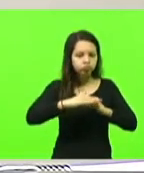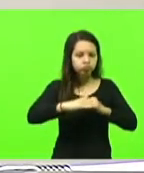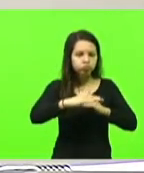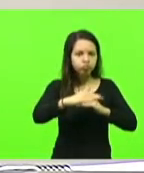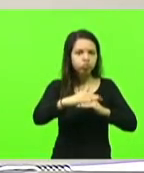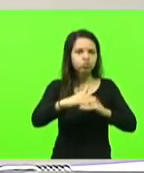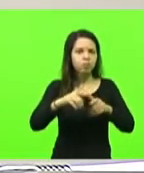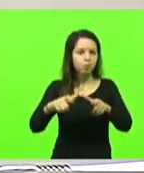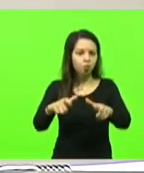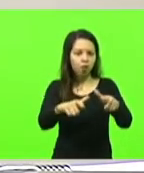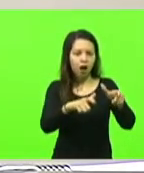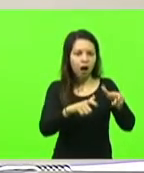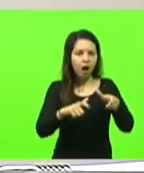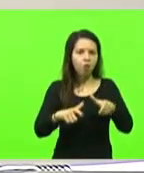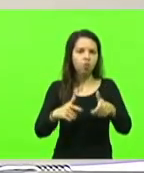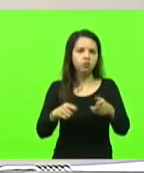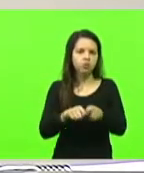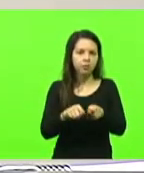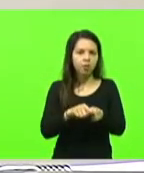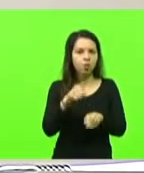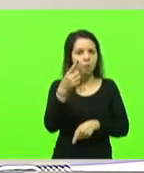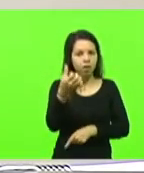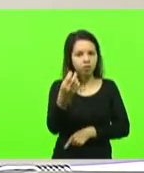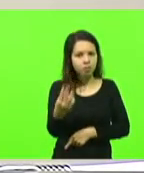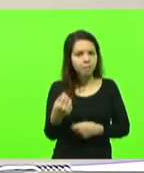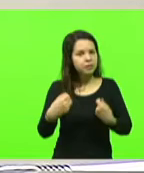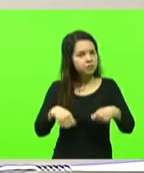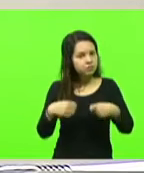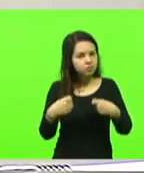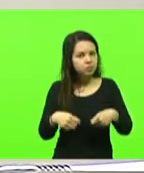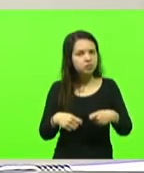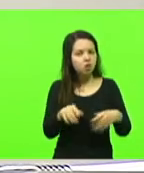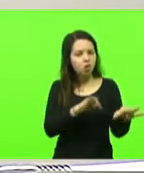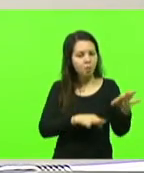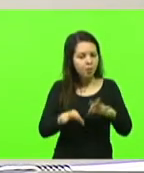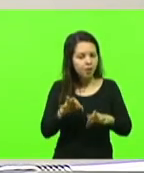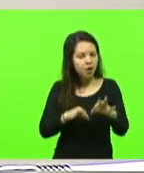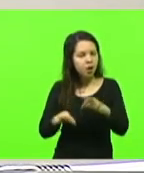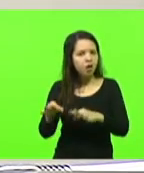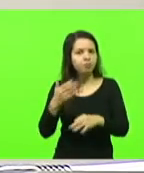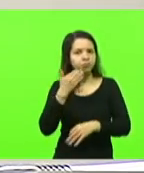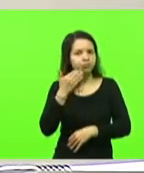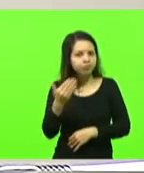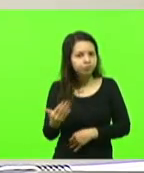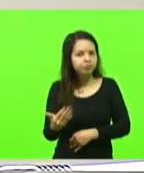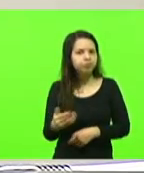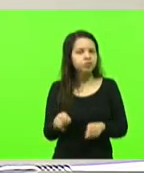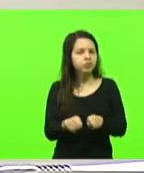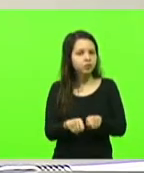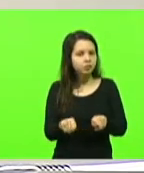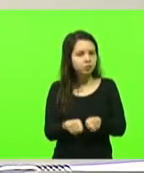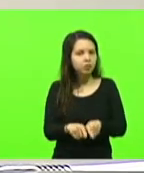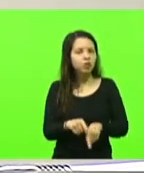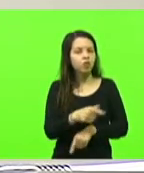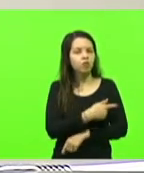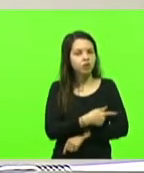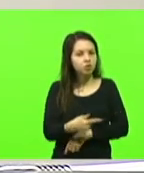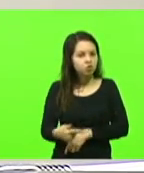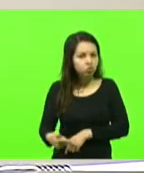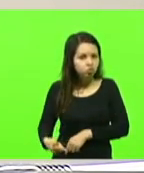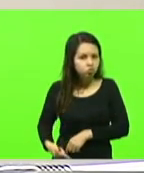intransitável. Parabéns pelo assunto, e vamos fazer esse encaminhamento, inclusive com cópia ao senador Jorginho Mello, que